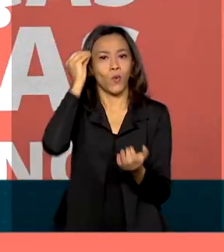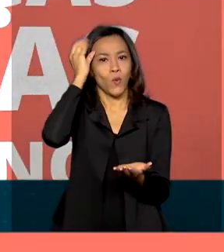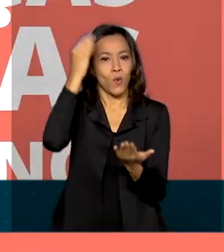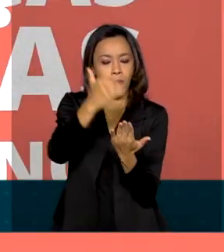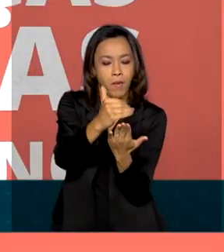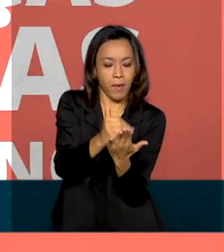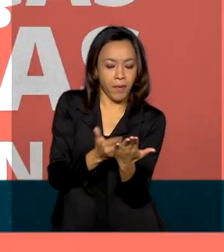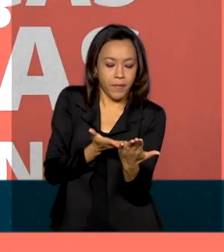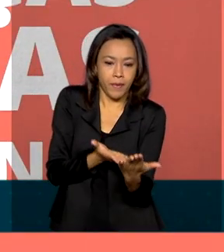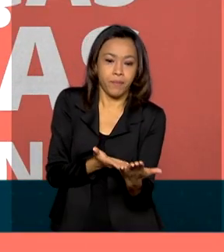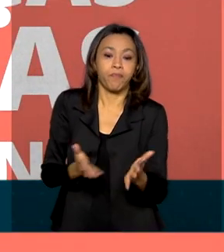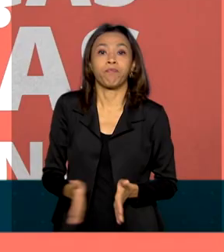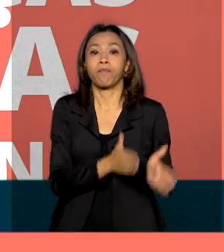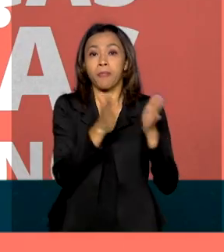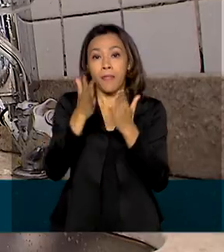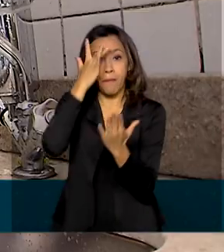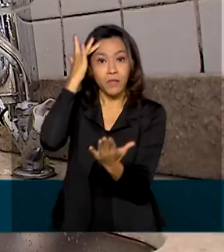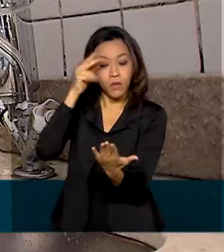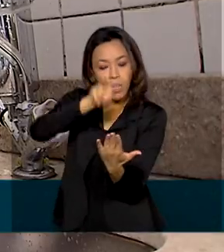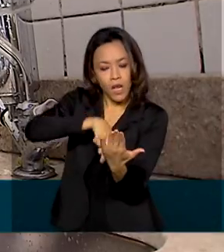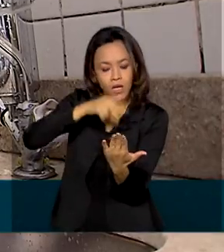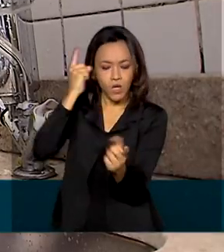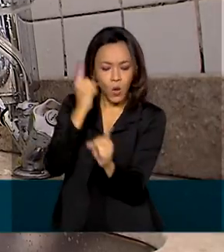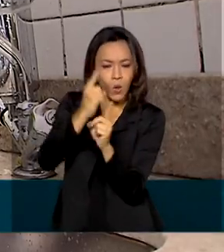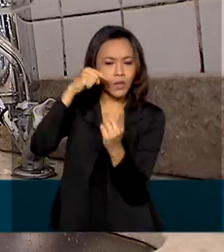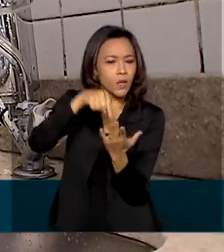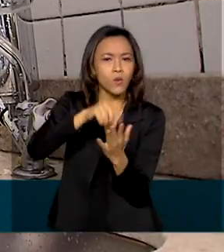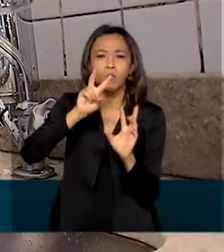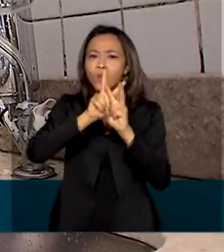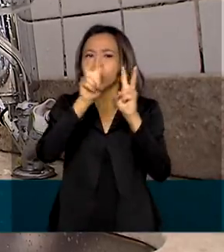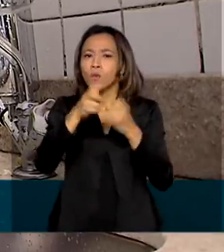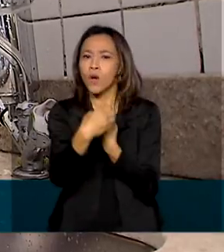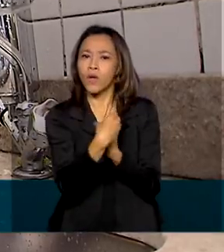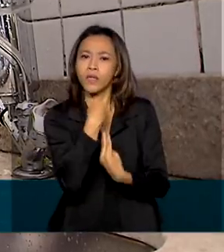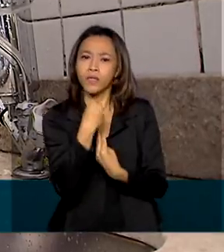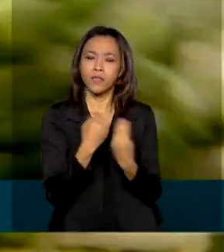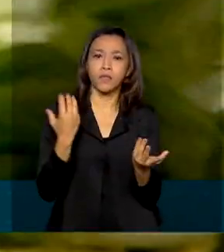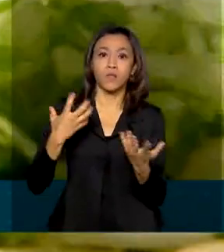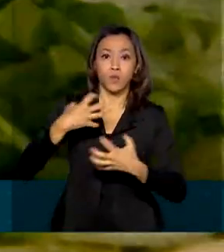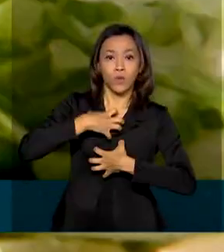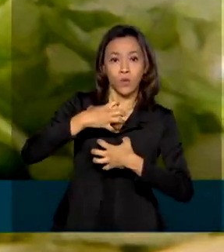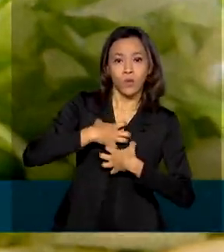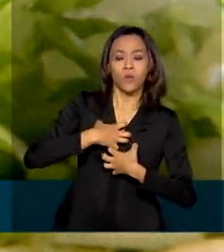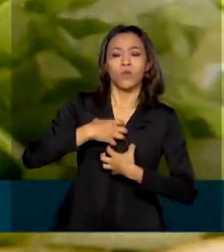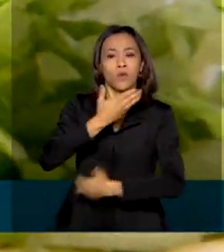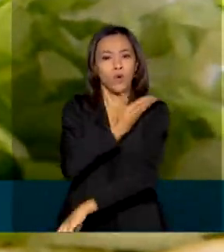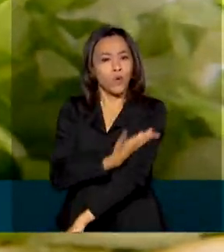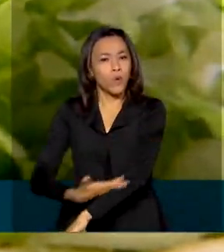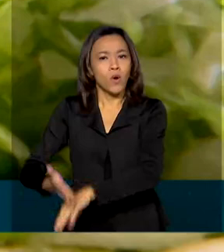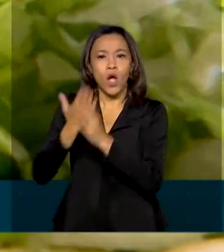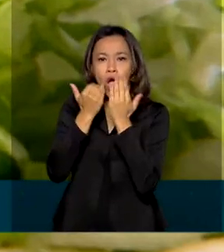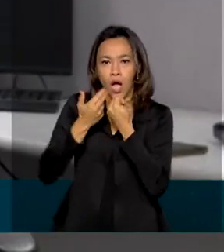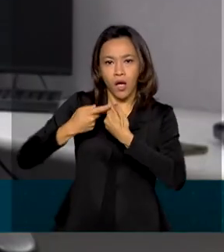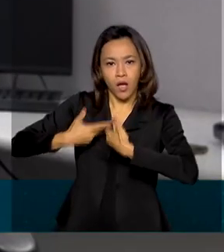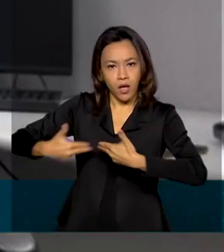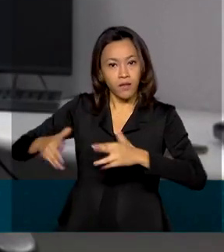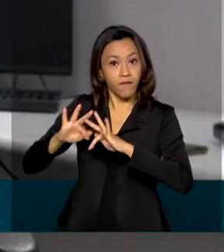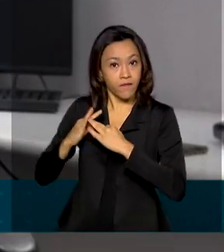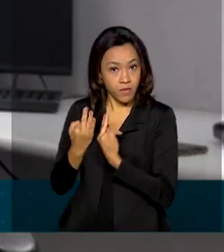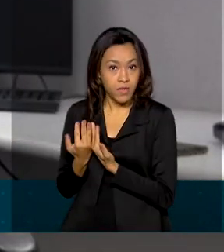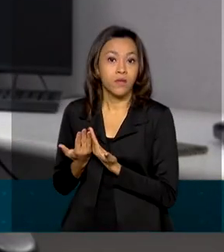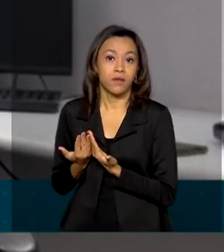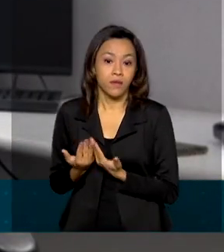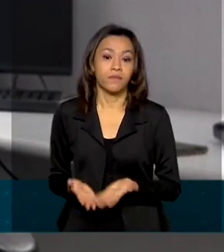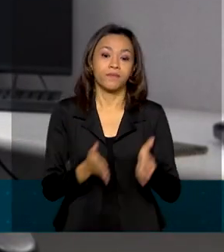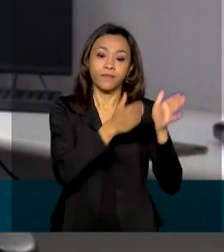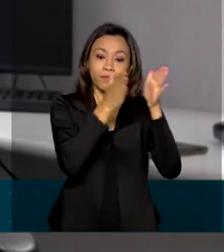leitor também poderá encontrar no Guia recomendações sobre mudanças nos hábitos alimentares de toda a família. O Guia também